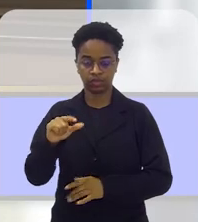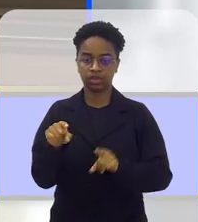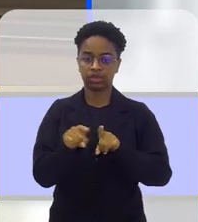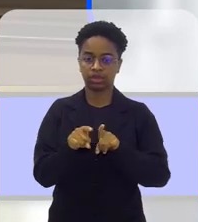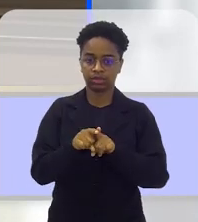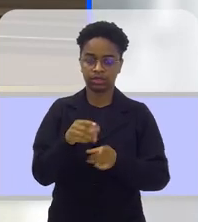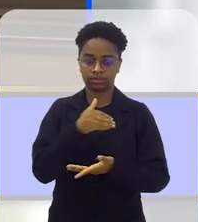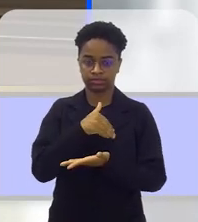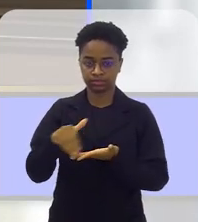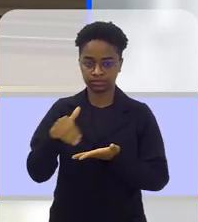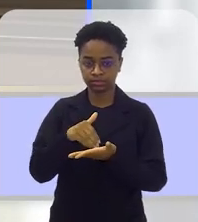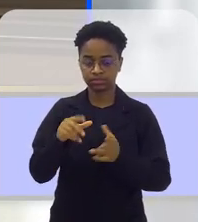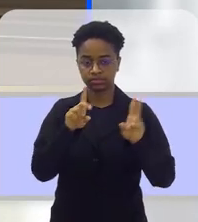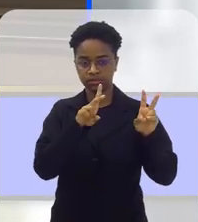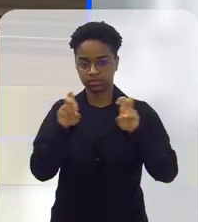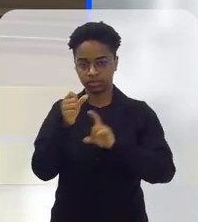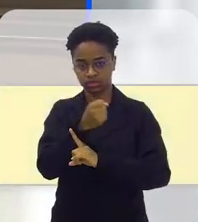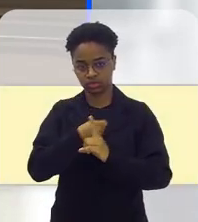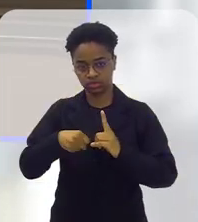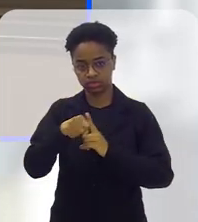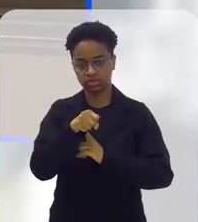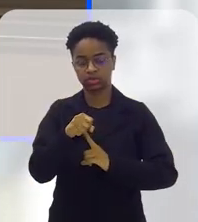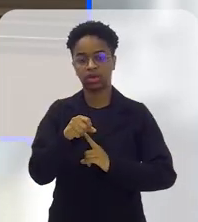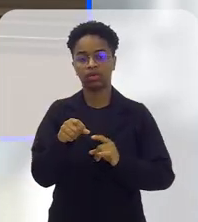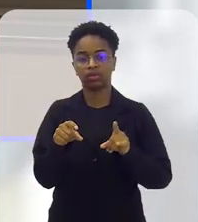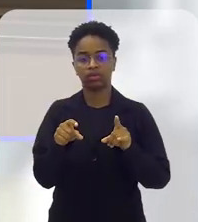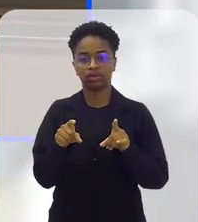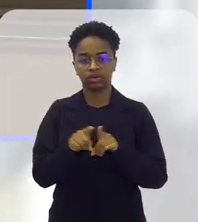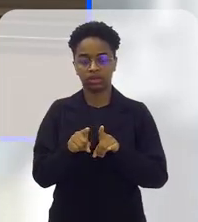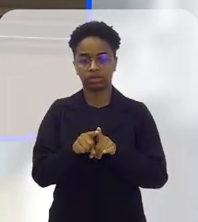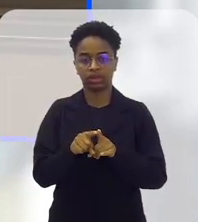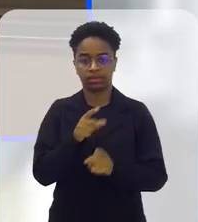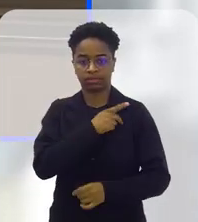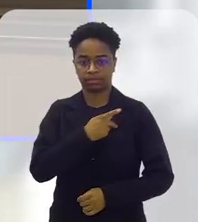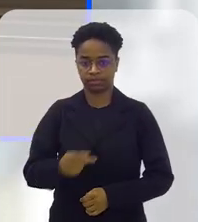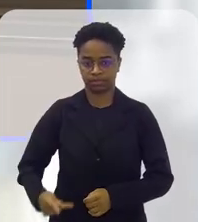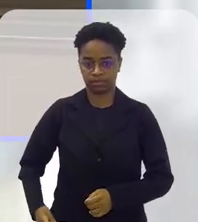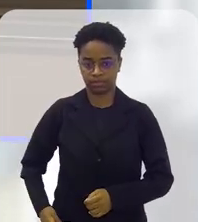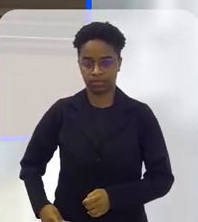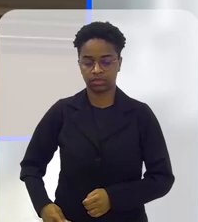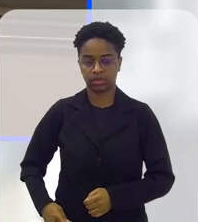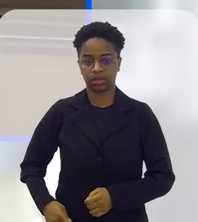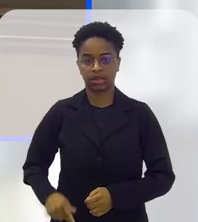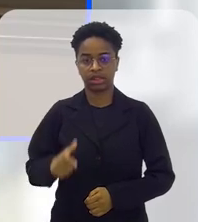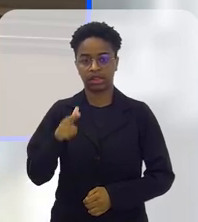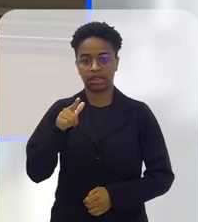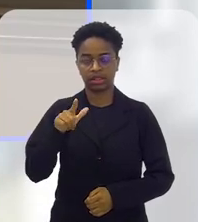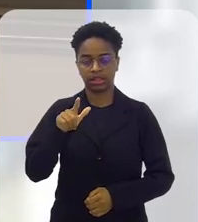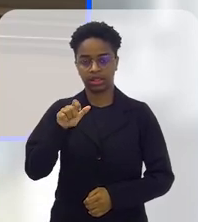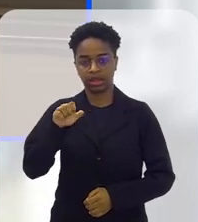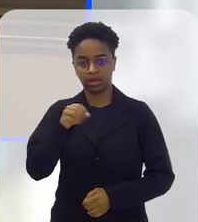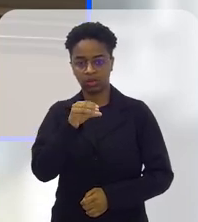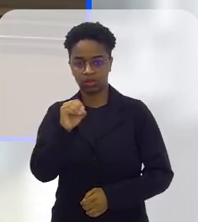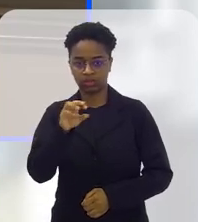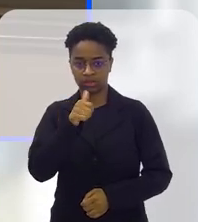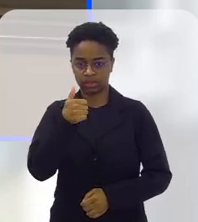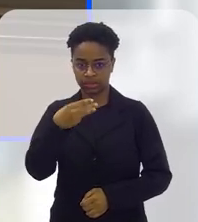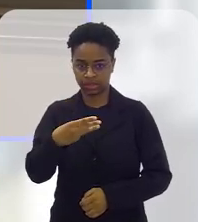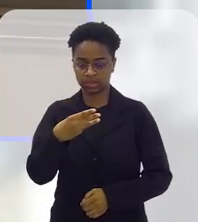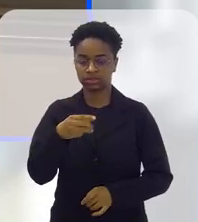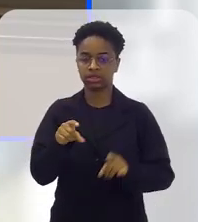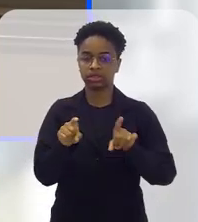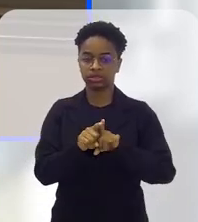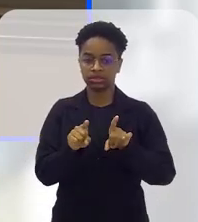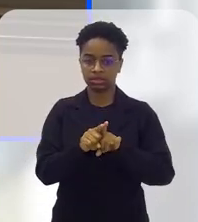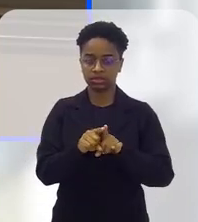Civil, Nicola, nossa secretária de Ação Social, Rosângela Gomes, nossa presidente do Leão 13, Luciana,